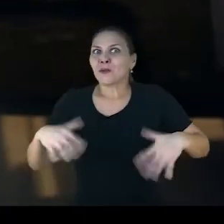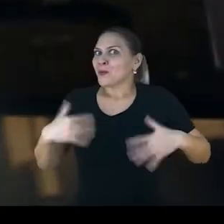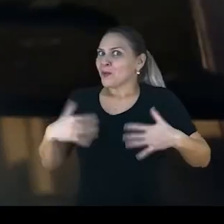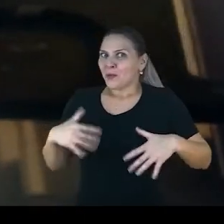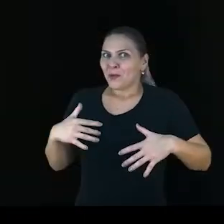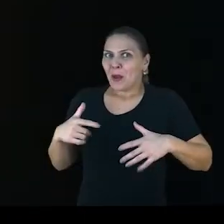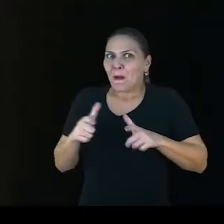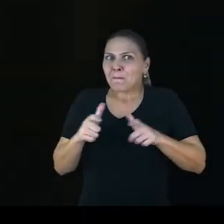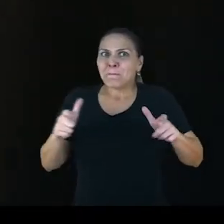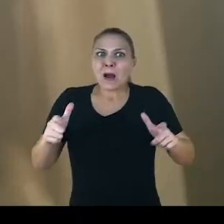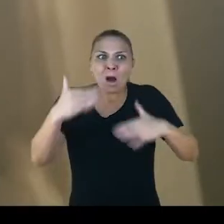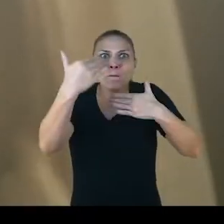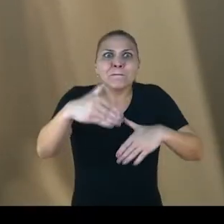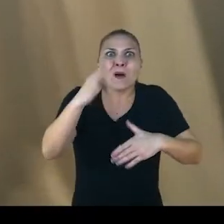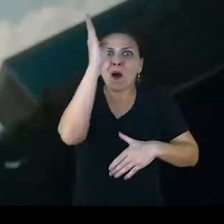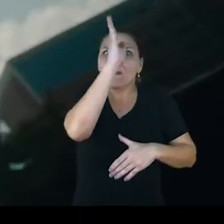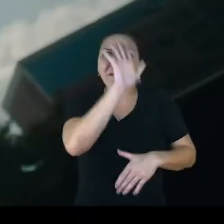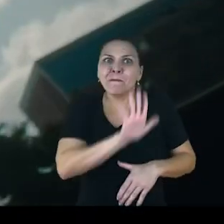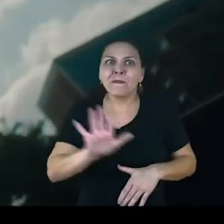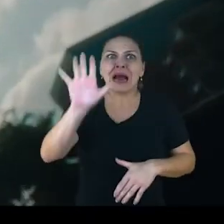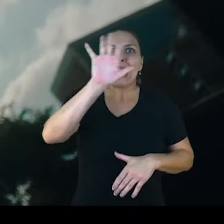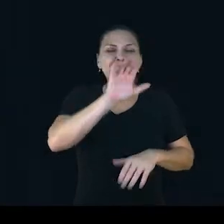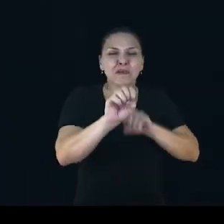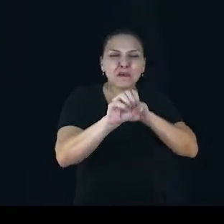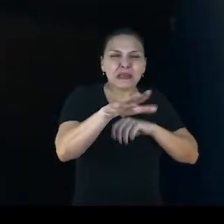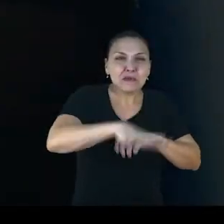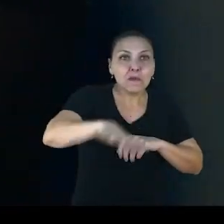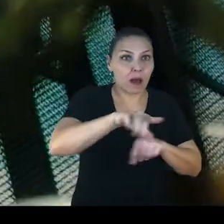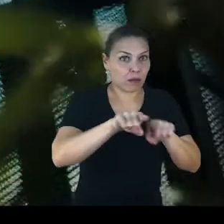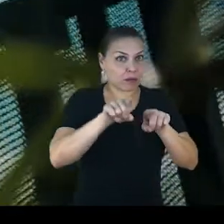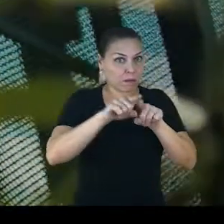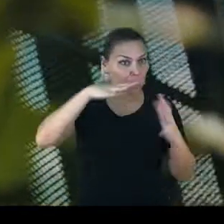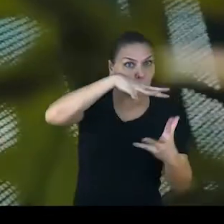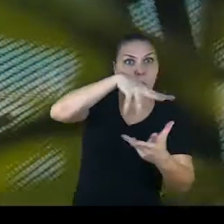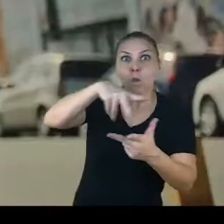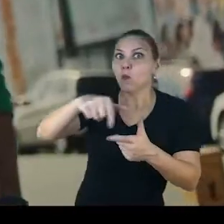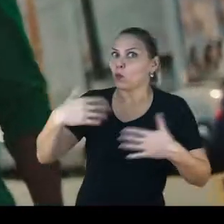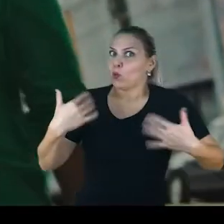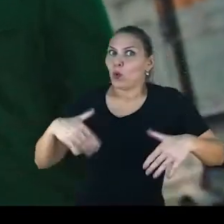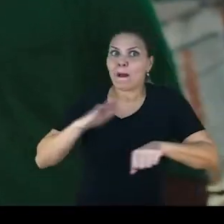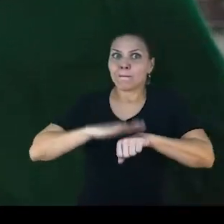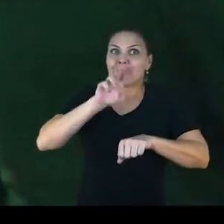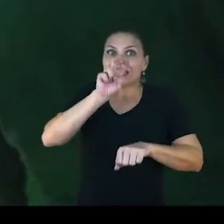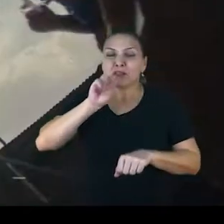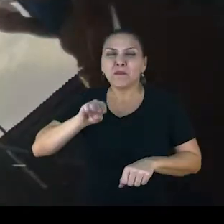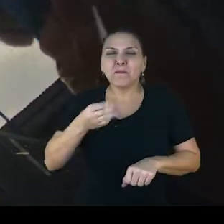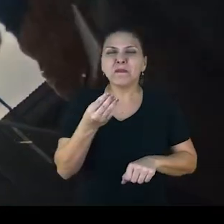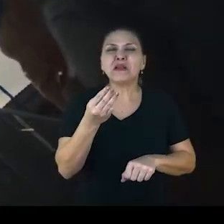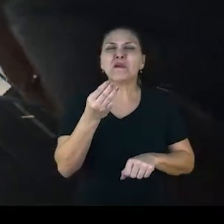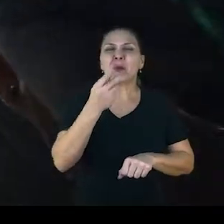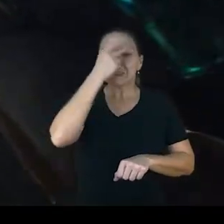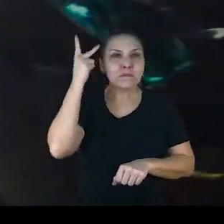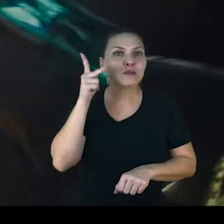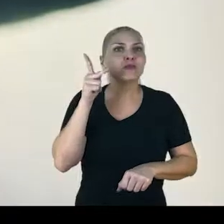O maior exame educacional do país e um dos maiores do mundo, com mais de 5 milhões de participantes inscritos por ano.